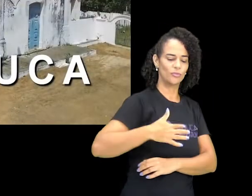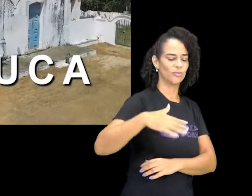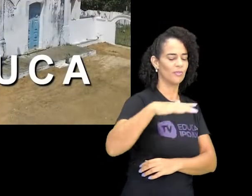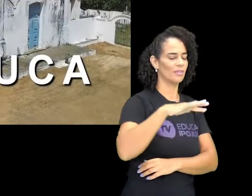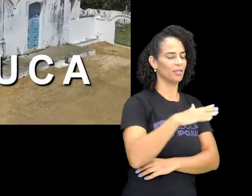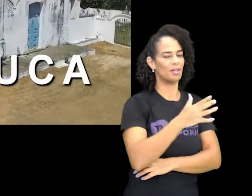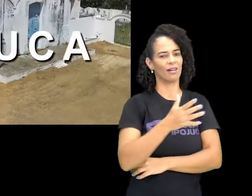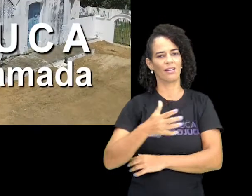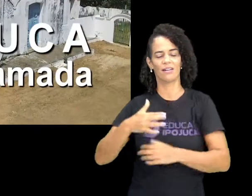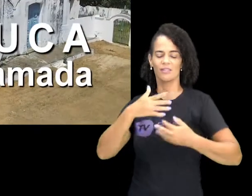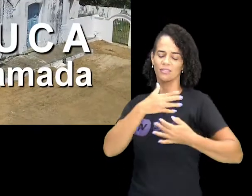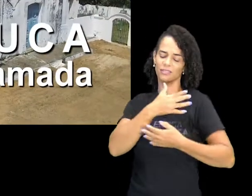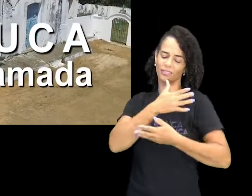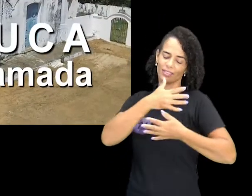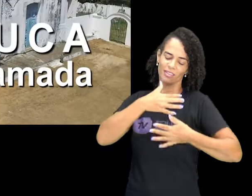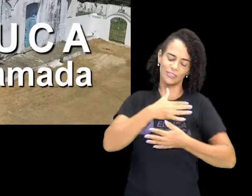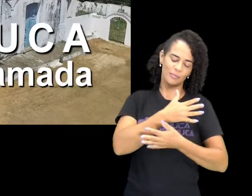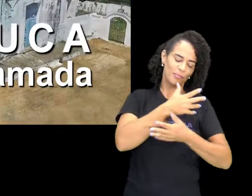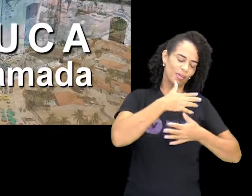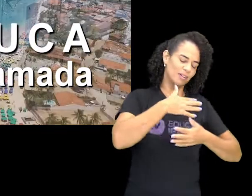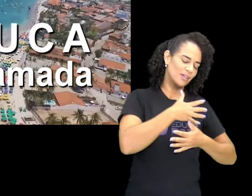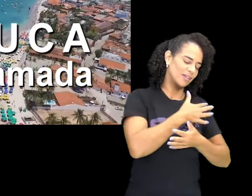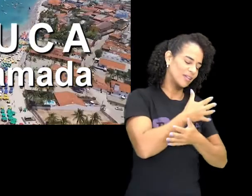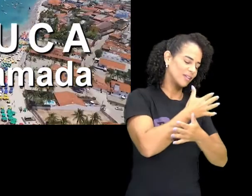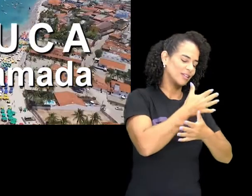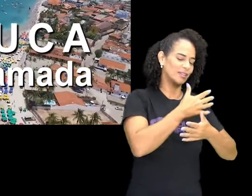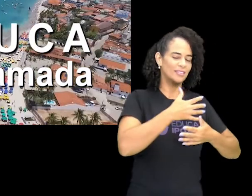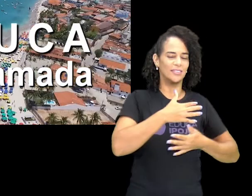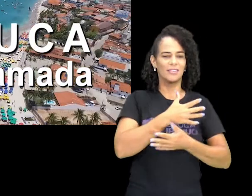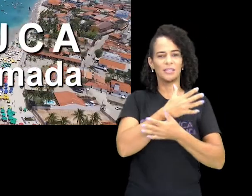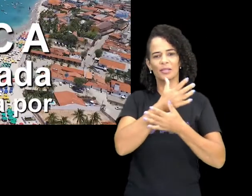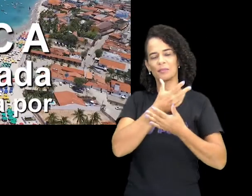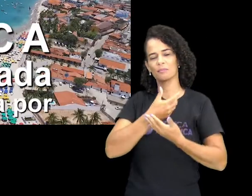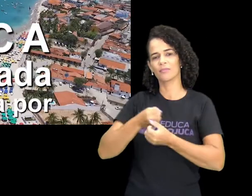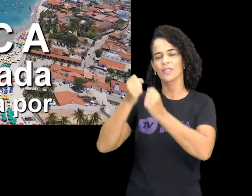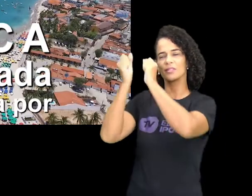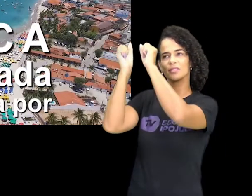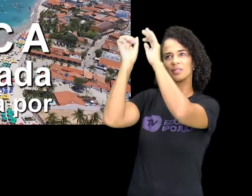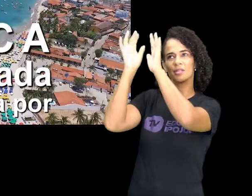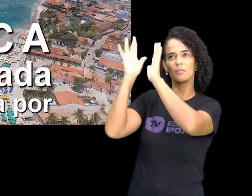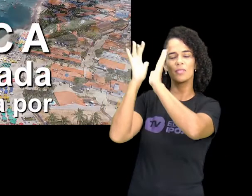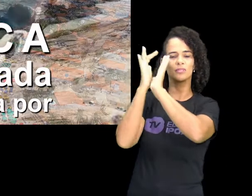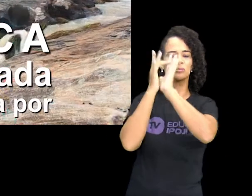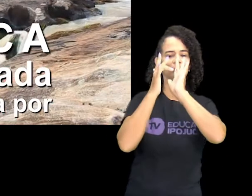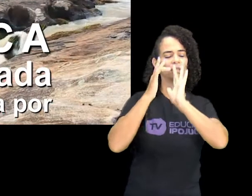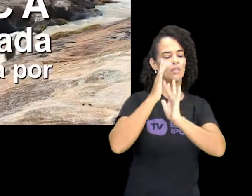Ipojuca, cidade amada E